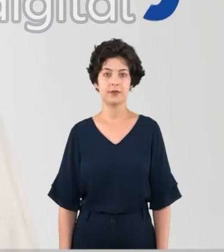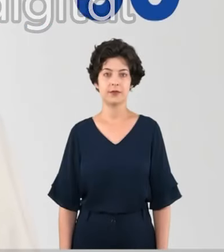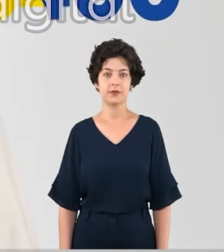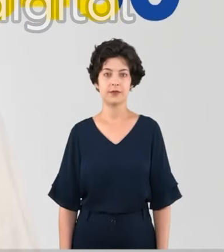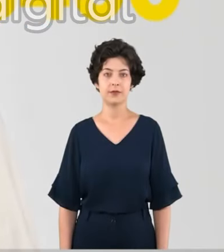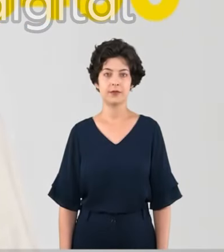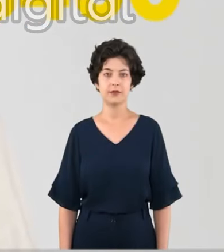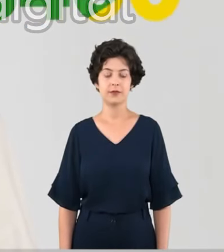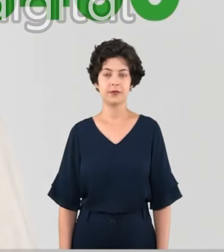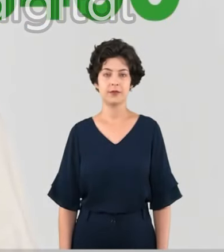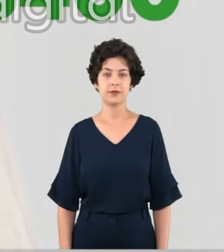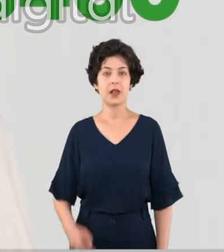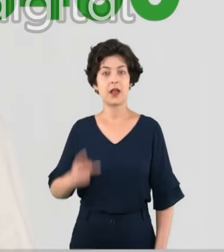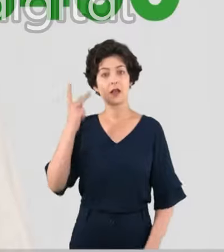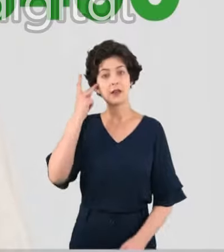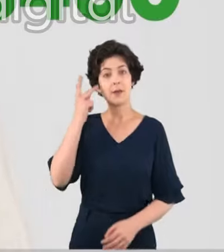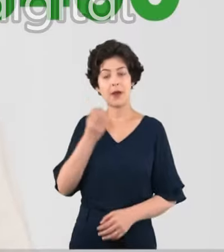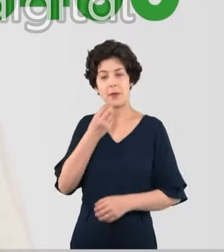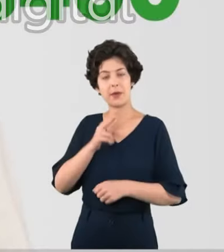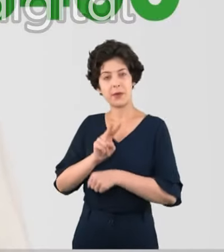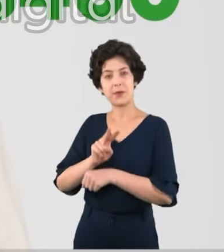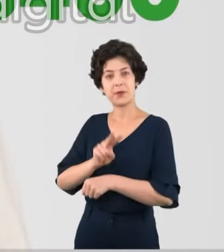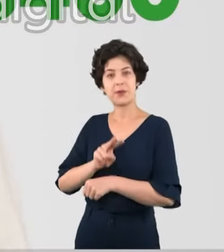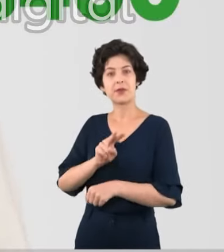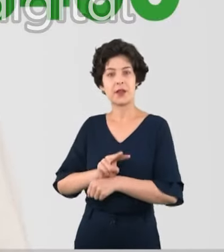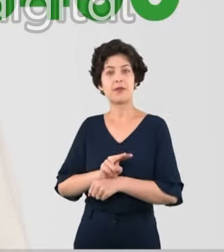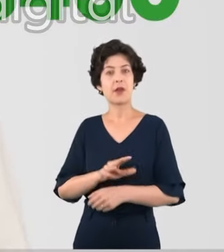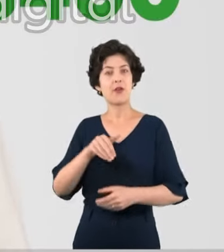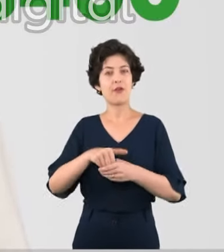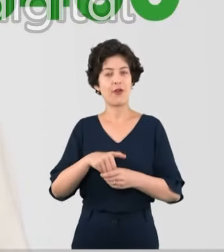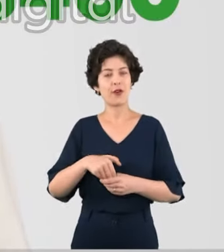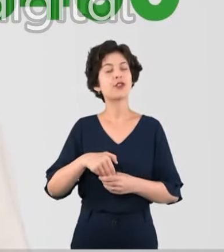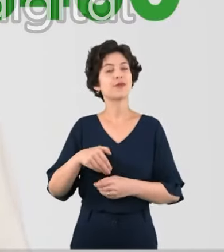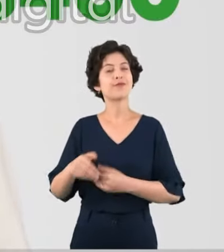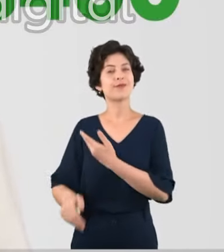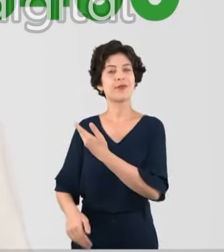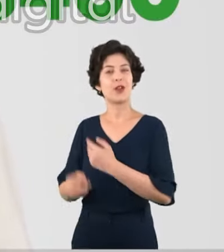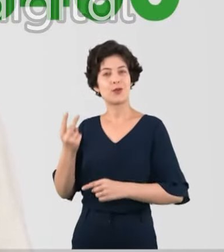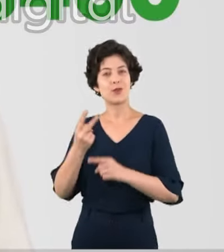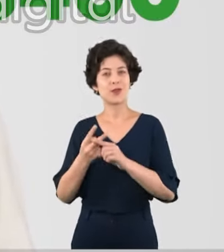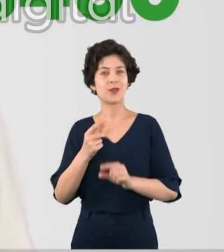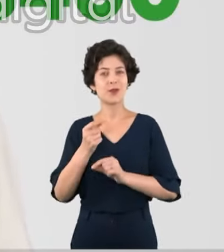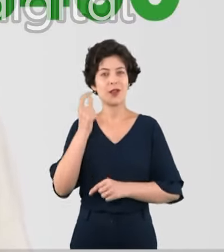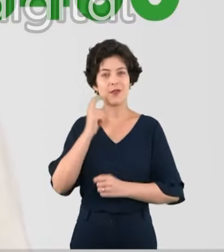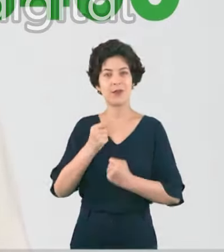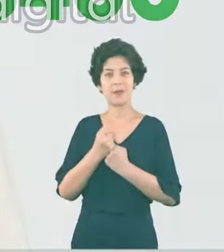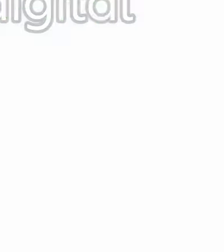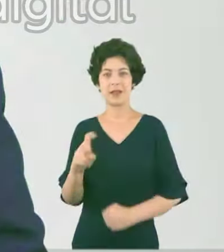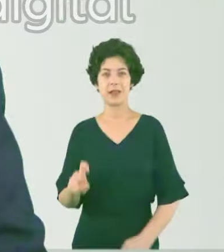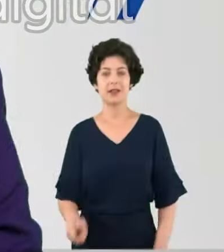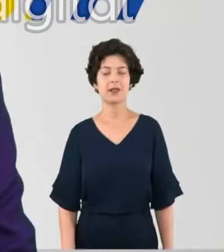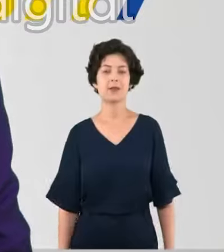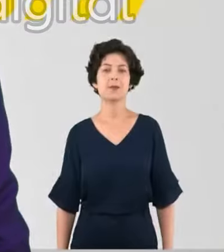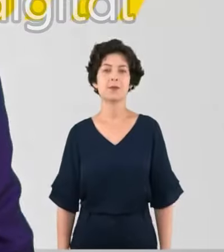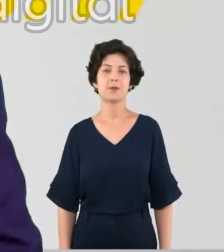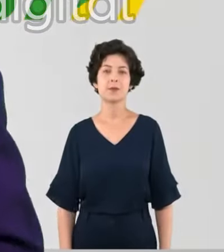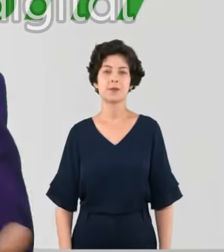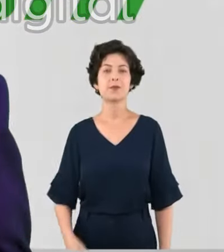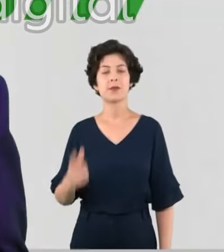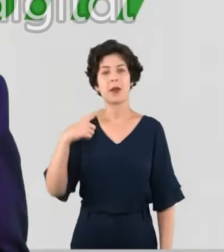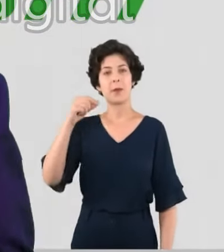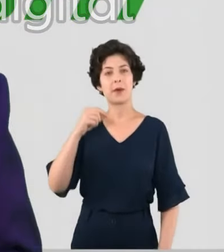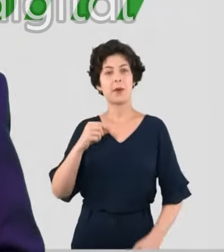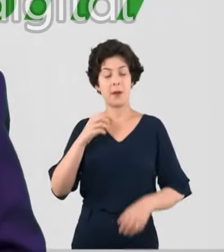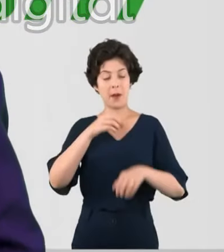São Paulo em boas mãos. Vote Nunes duas vezes. Nunes Peixeiro, 15400, com Ricardo Nunes, 15. Fui escolhido o